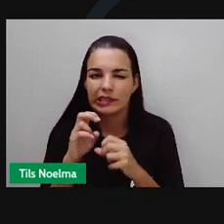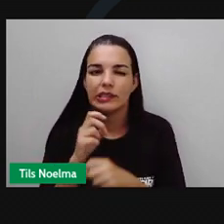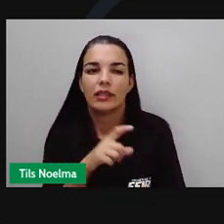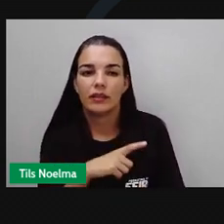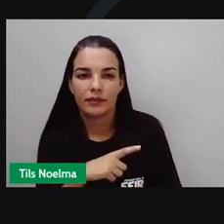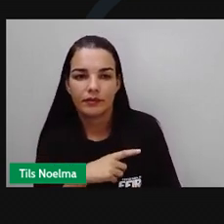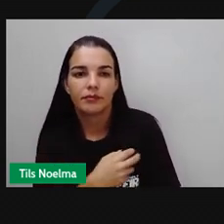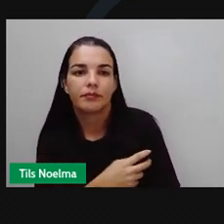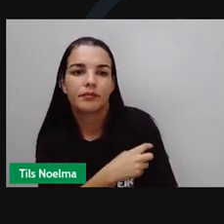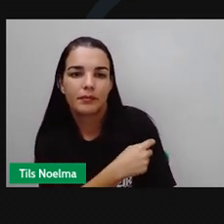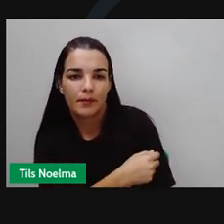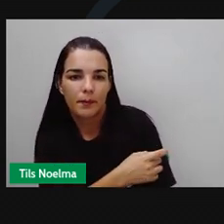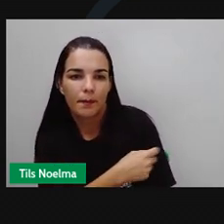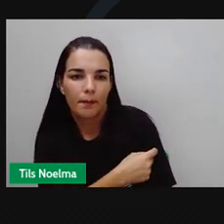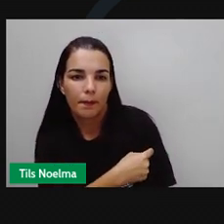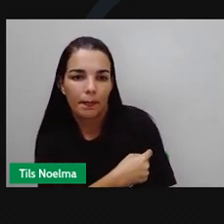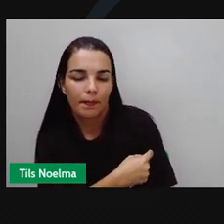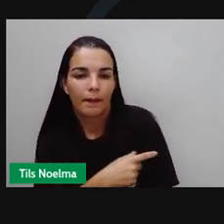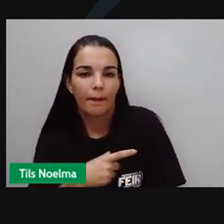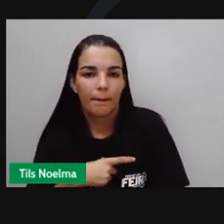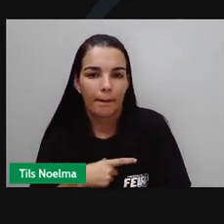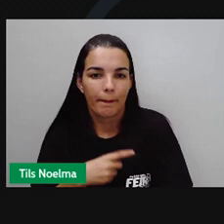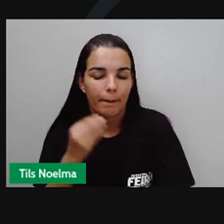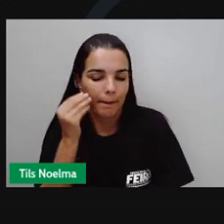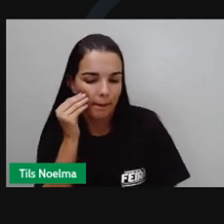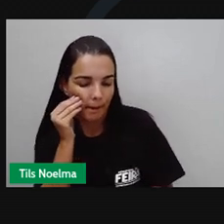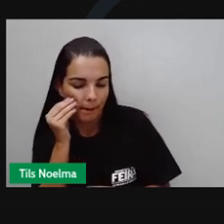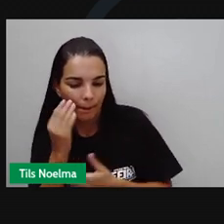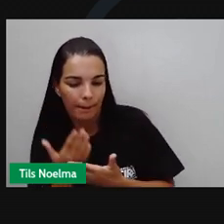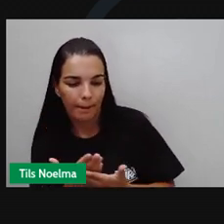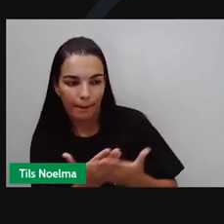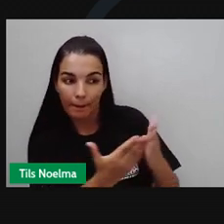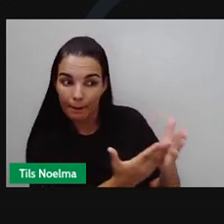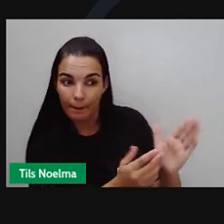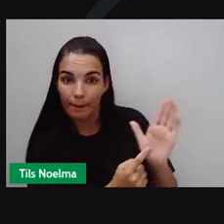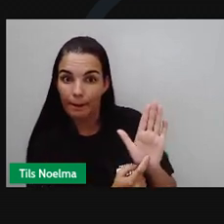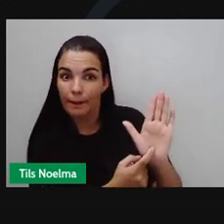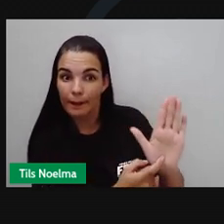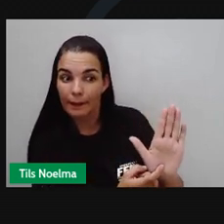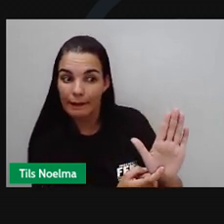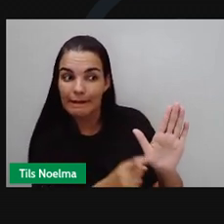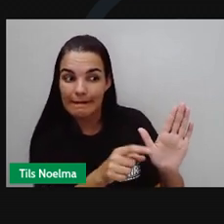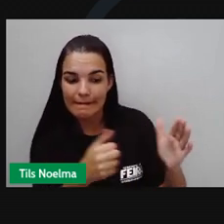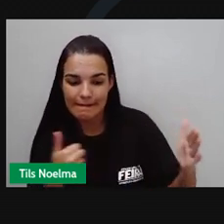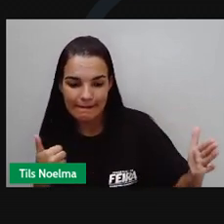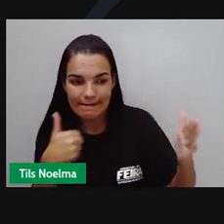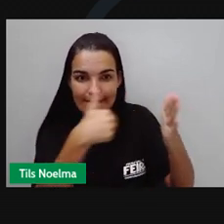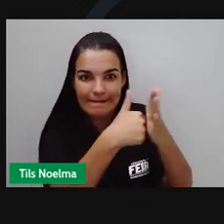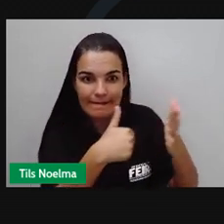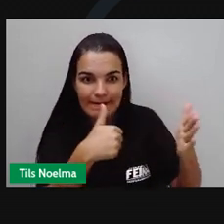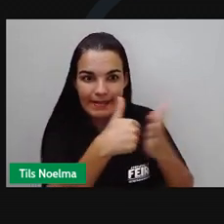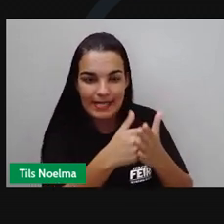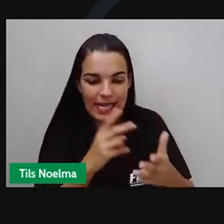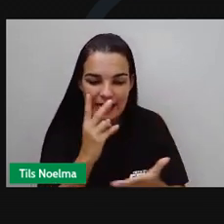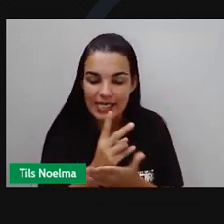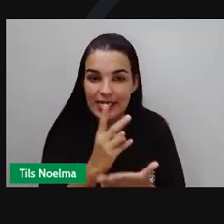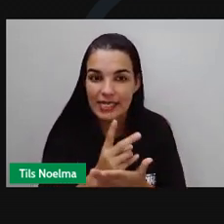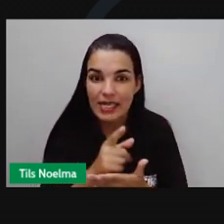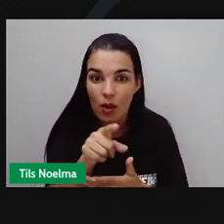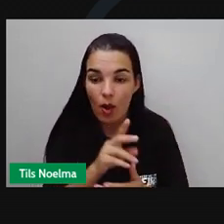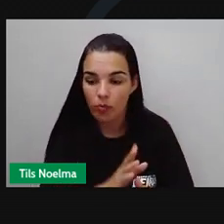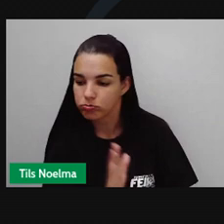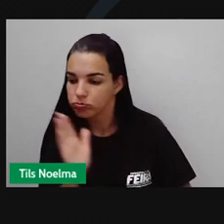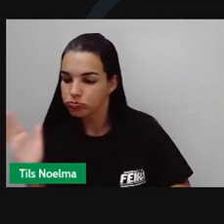imunológico. A vacina apresenta o vírus para ele e, se em algum momento este vírus aparecer no nosso corpo, o sistema